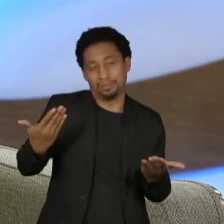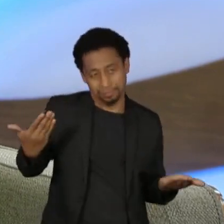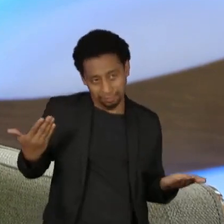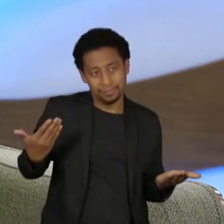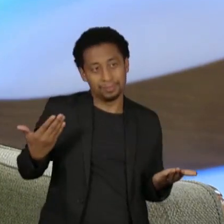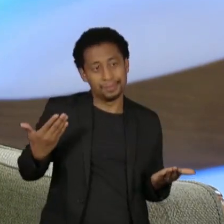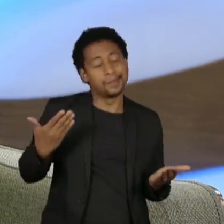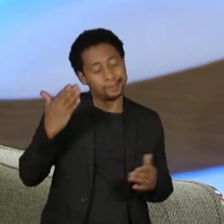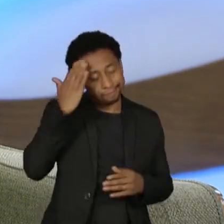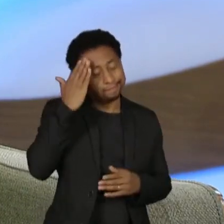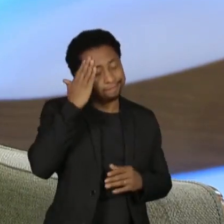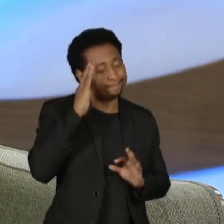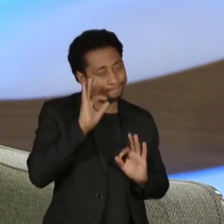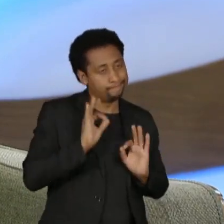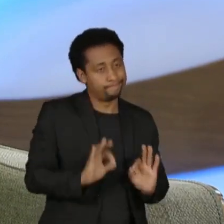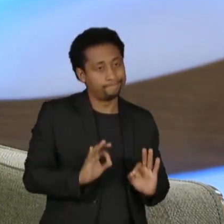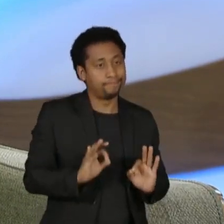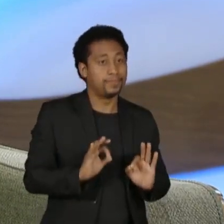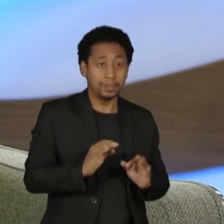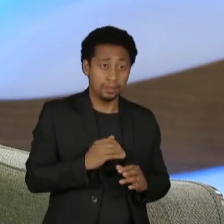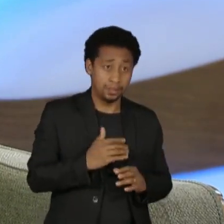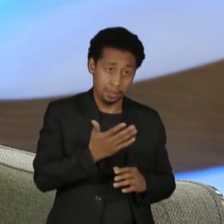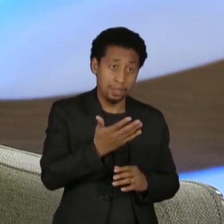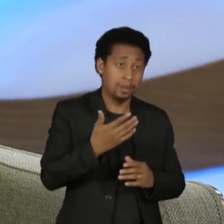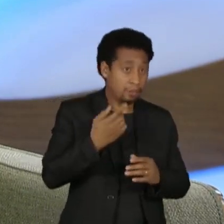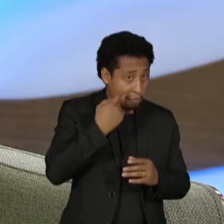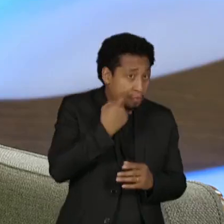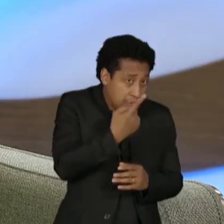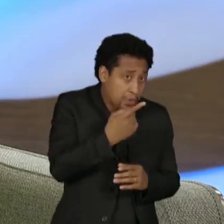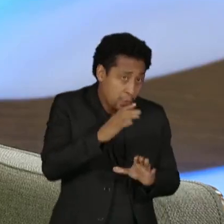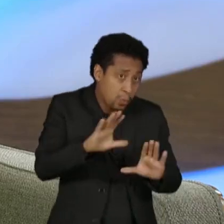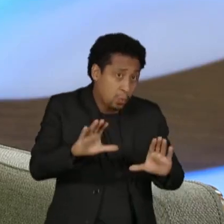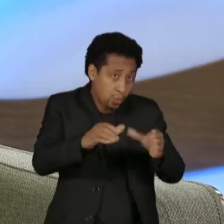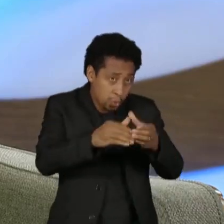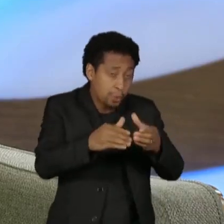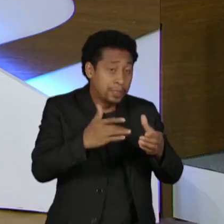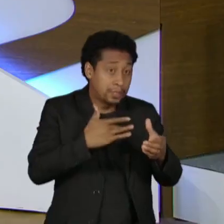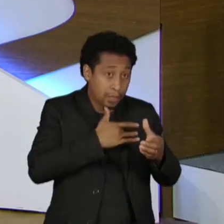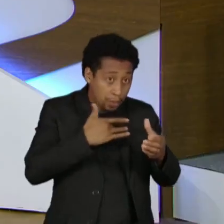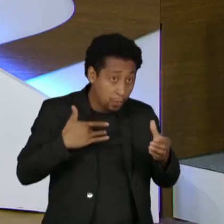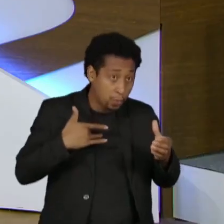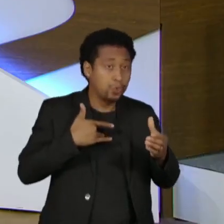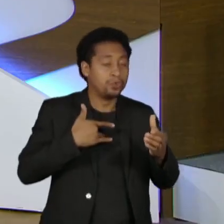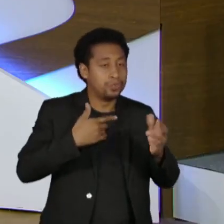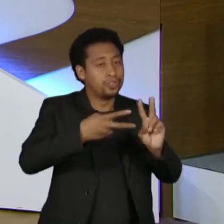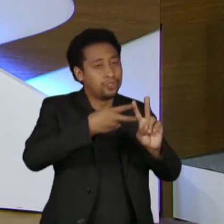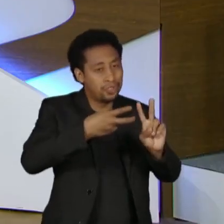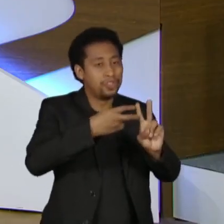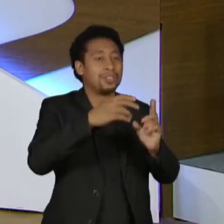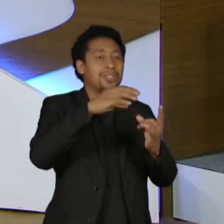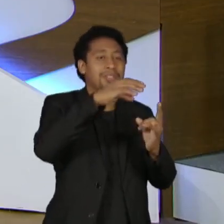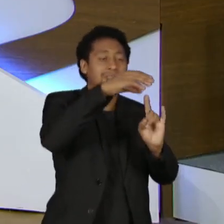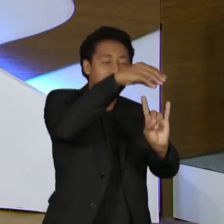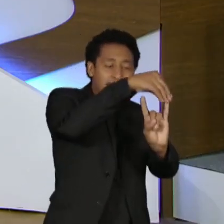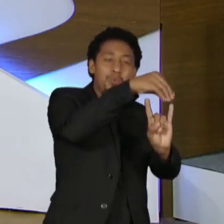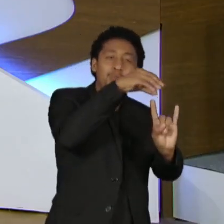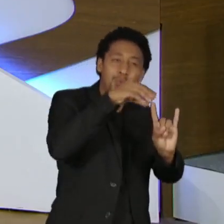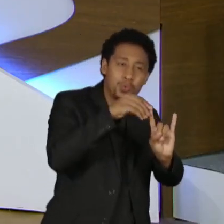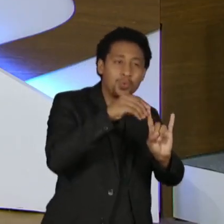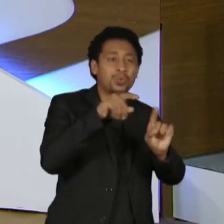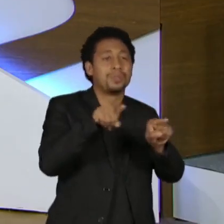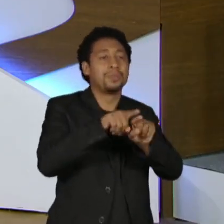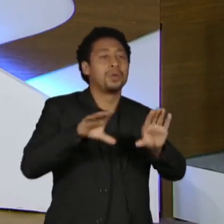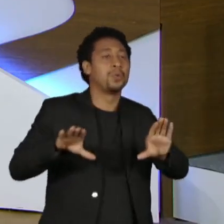não só eu não tenho dúvida disso, como eu acompanhei o trabalho do grupo de saúde indígena da Fiocruz, da Associação de Saúde